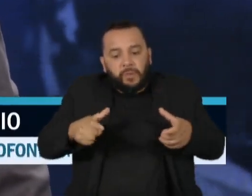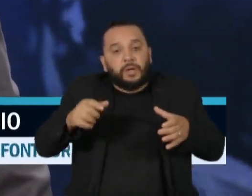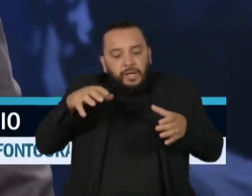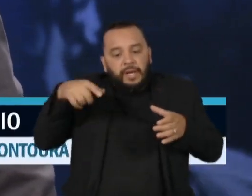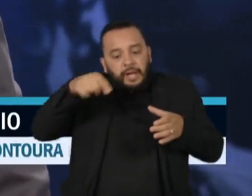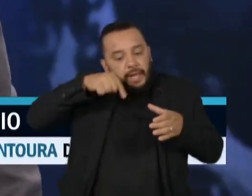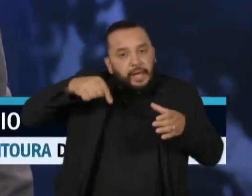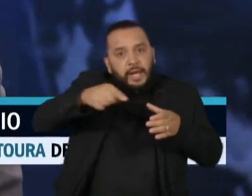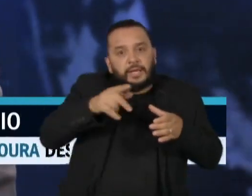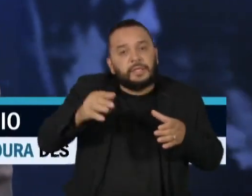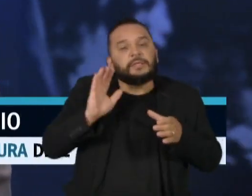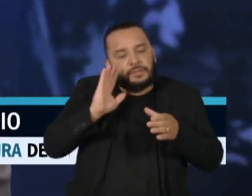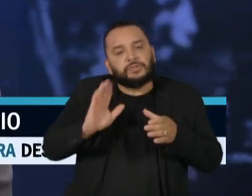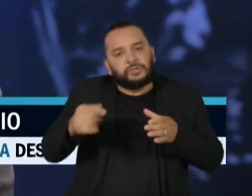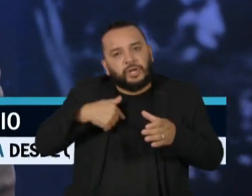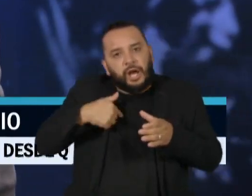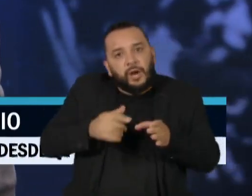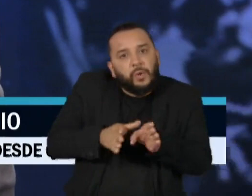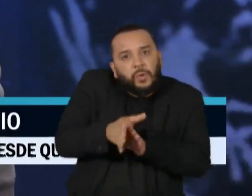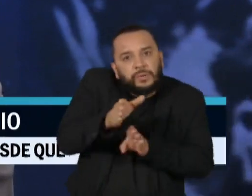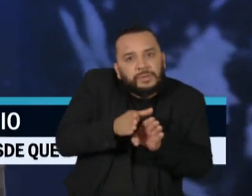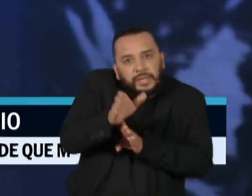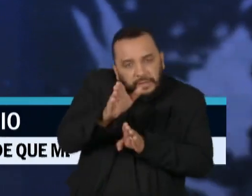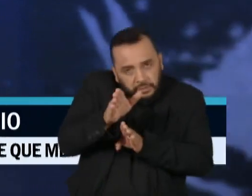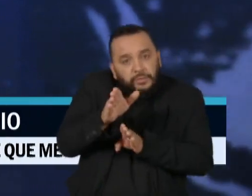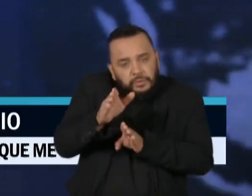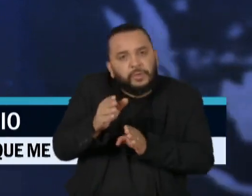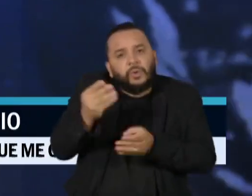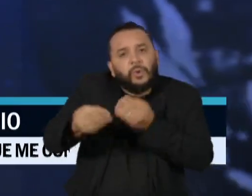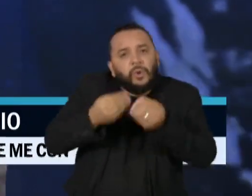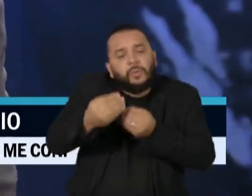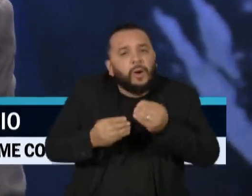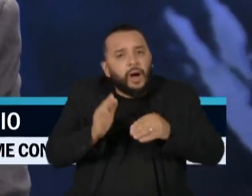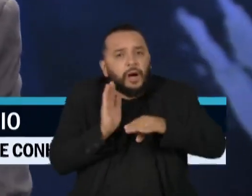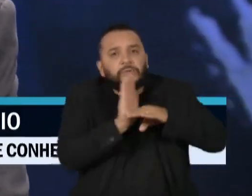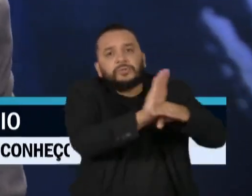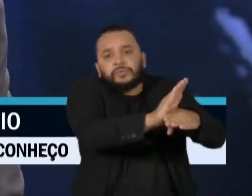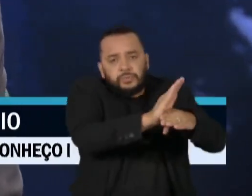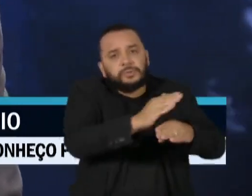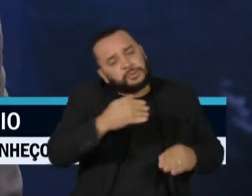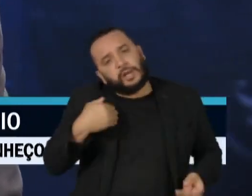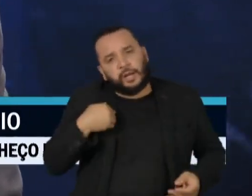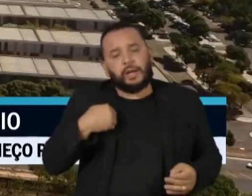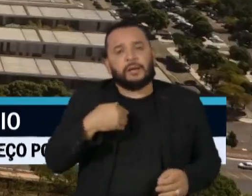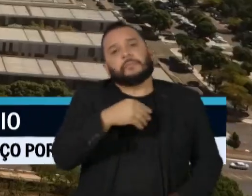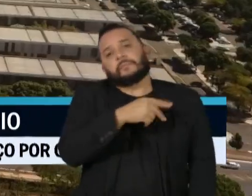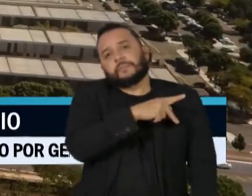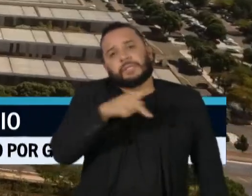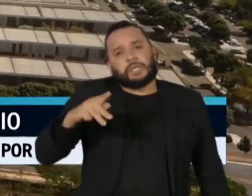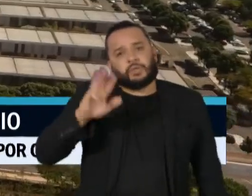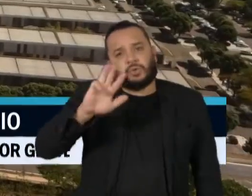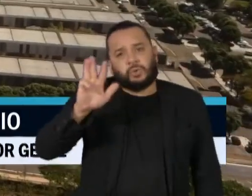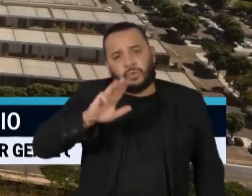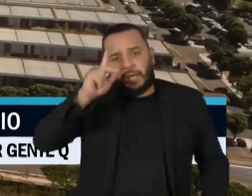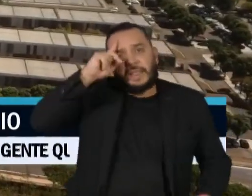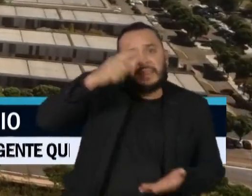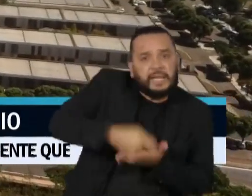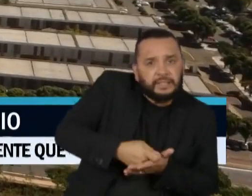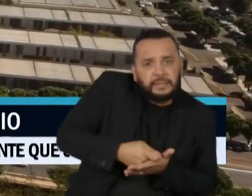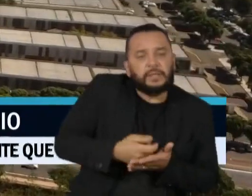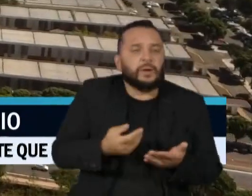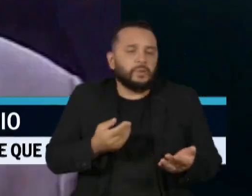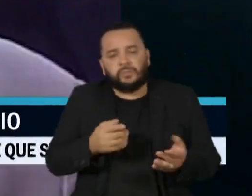apresentadas possam ajudar a equipe do presidente na definição de políticas públicas e na tomada de decisões. Criado em